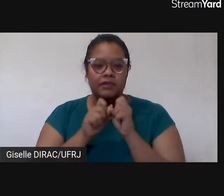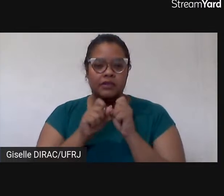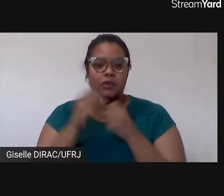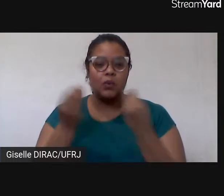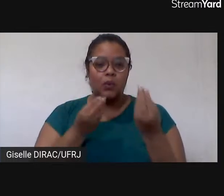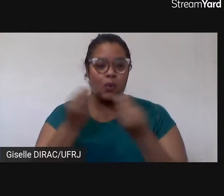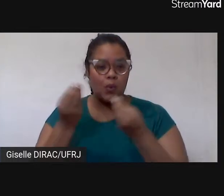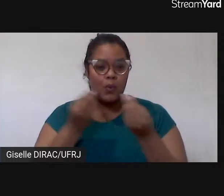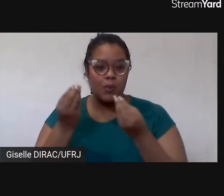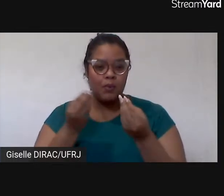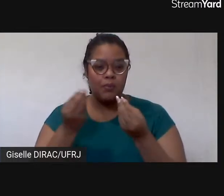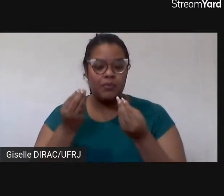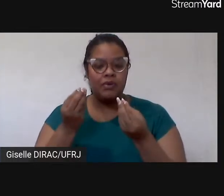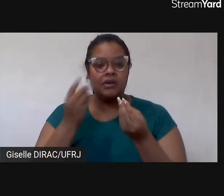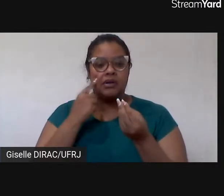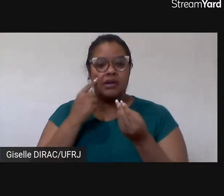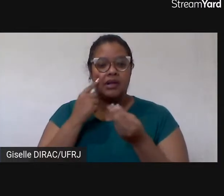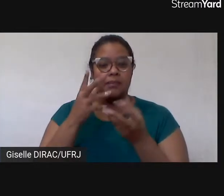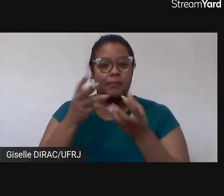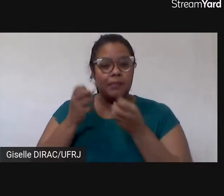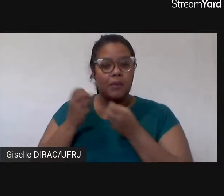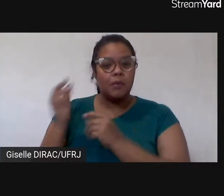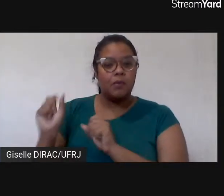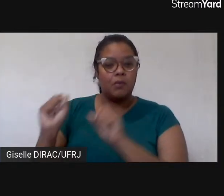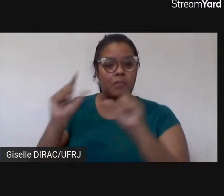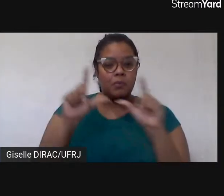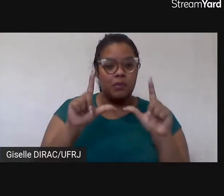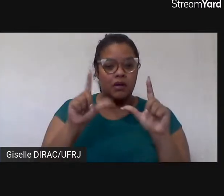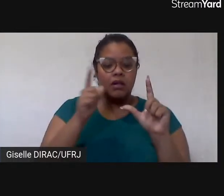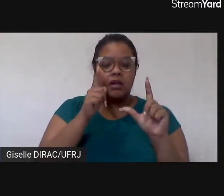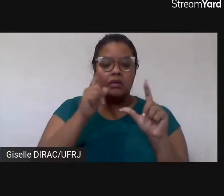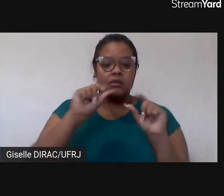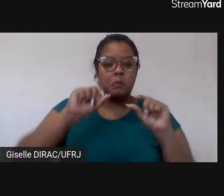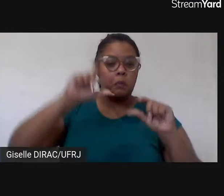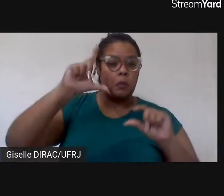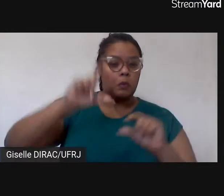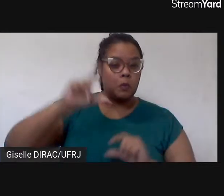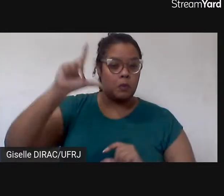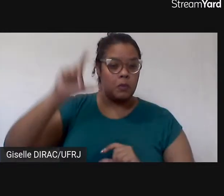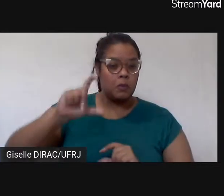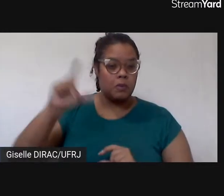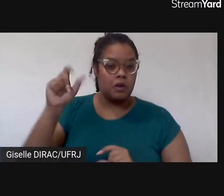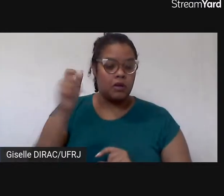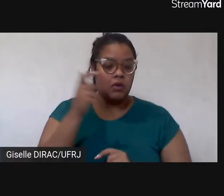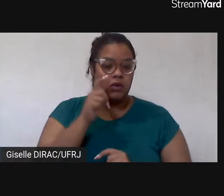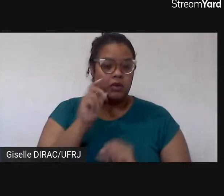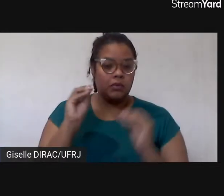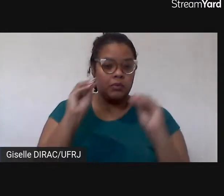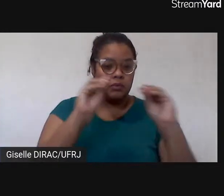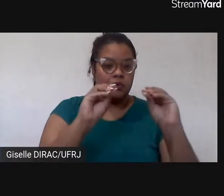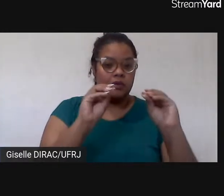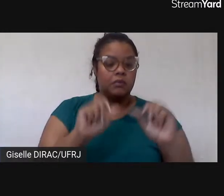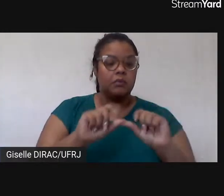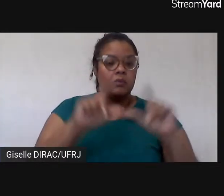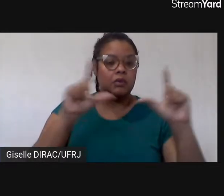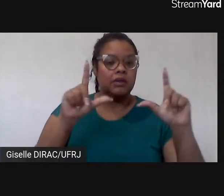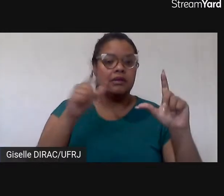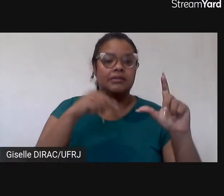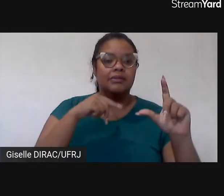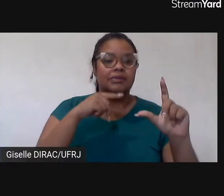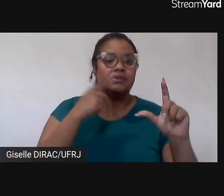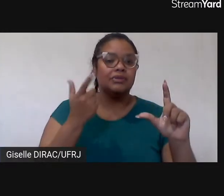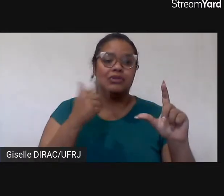o critério que ele está pegando para poder colocar a imagem do intérprete em evidência. Então, a gente